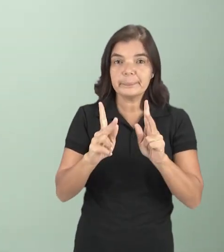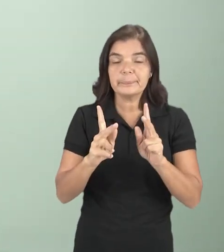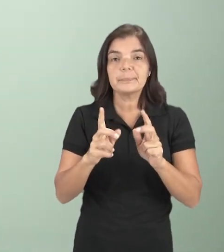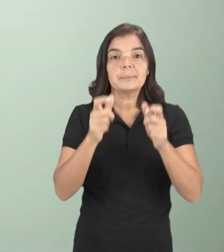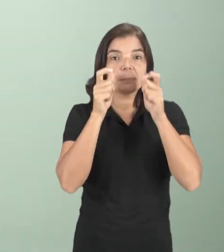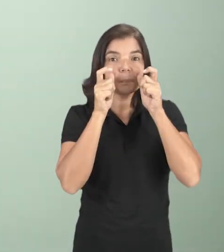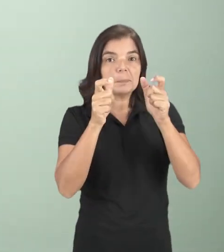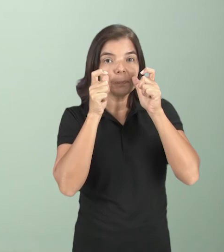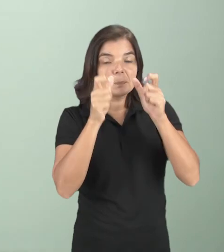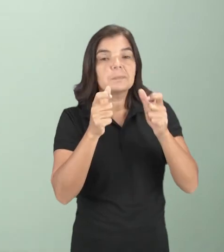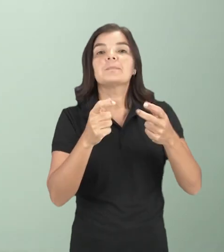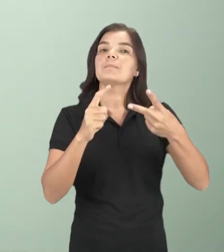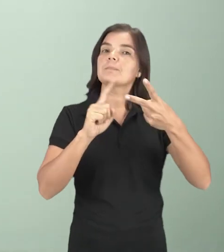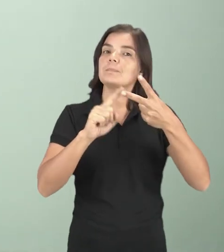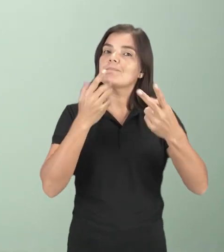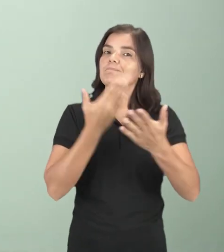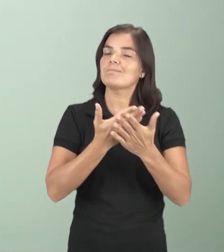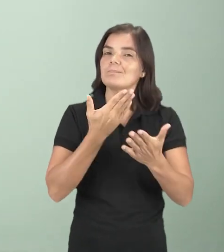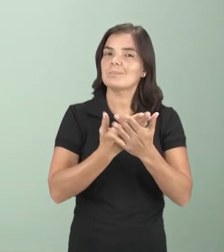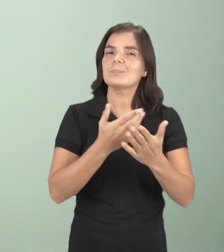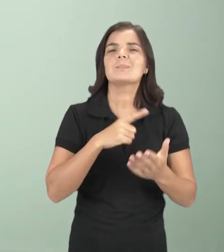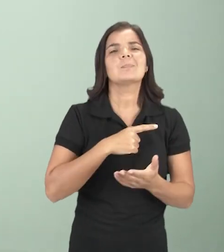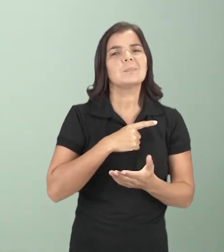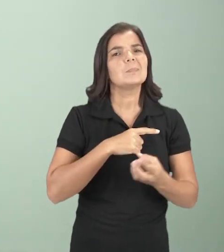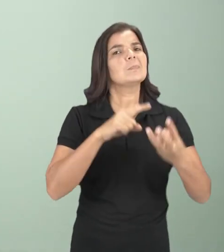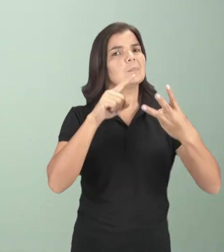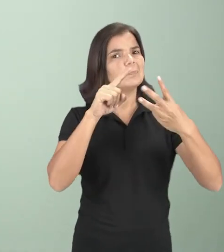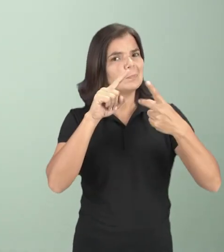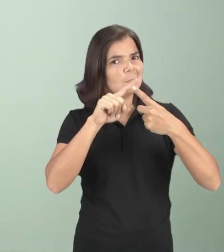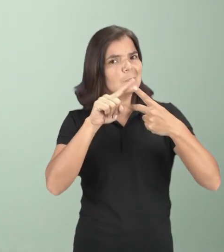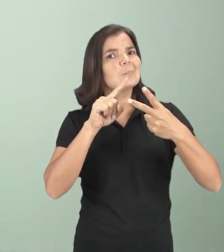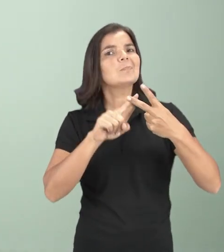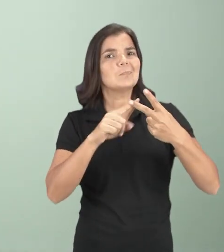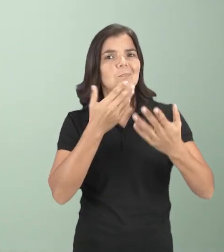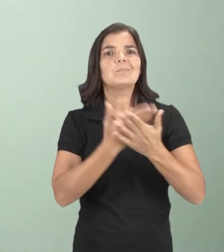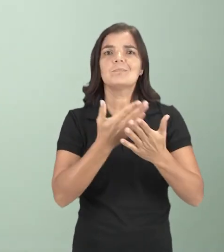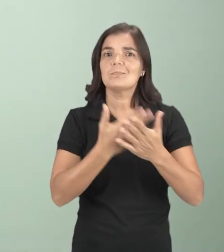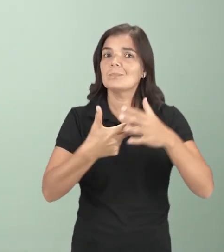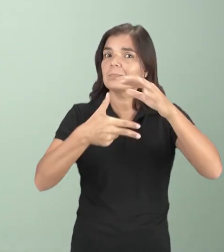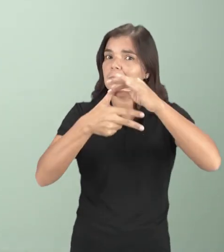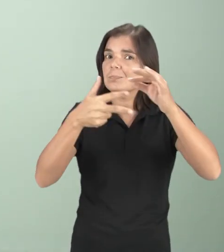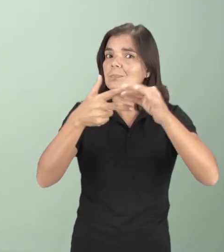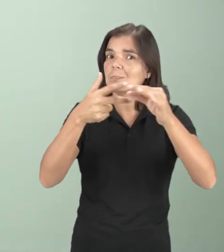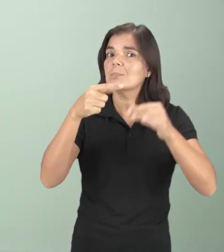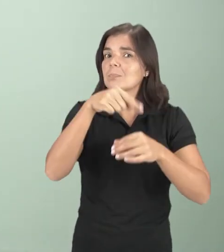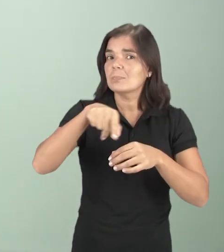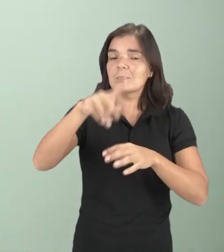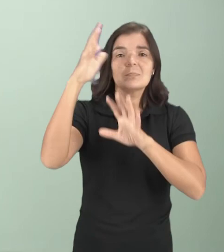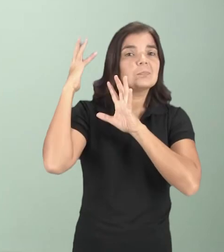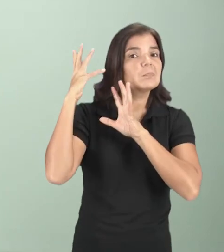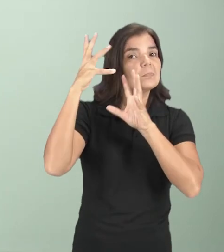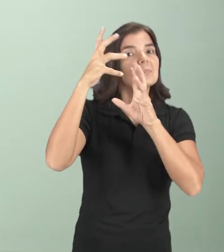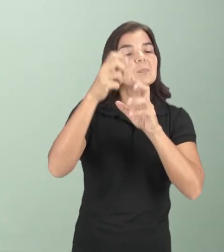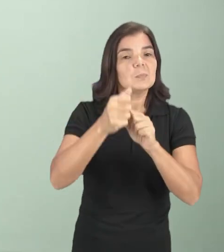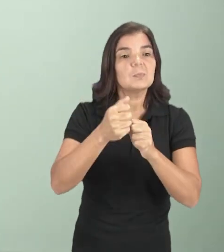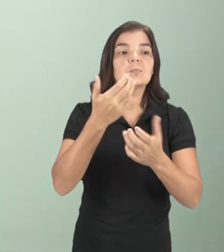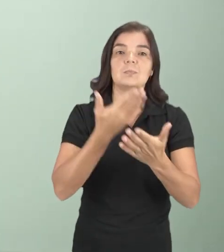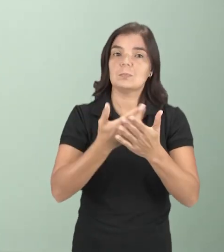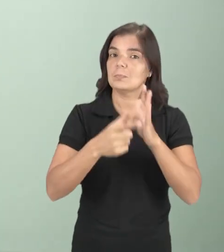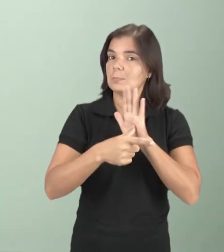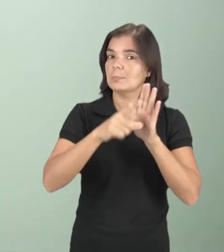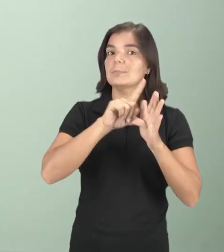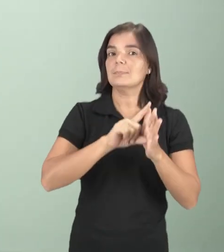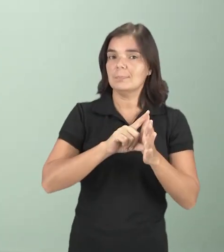Se liga porque essa é nossa segunda aula. Nós temos mais duas aulas sobre Enem. Vai revisando lá as suas aulas